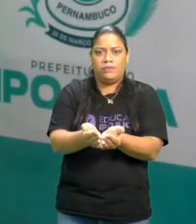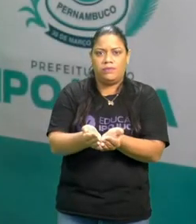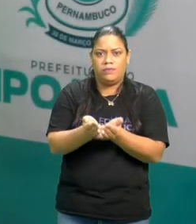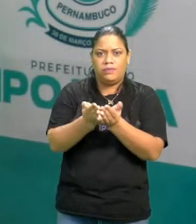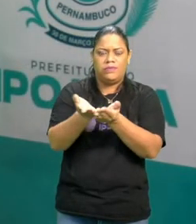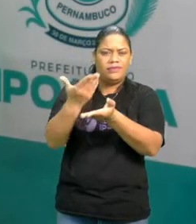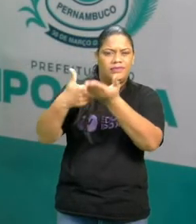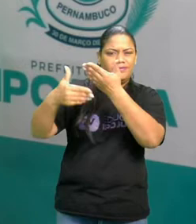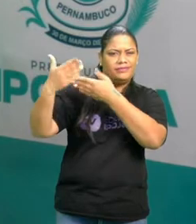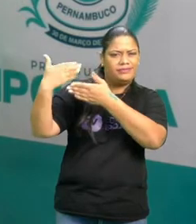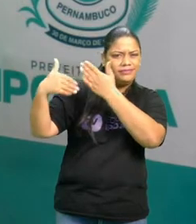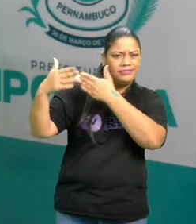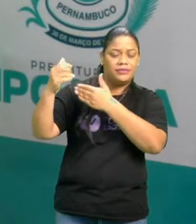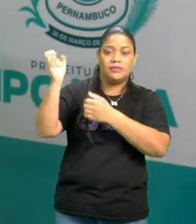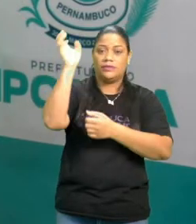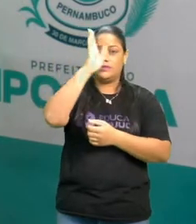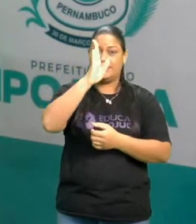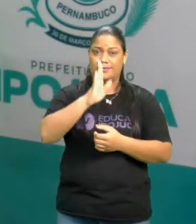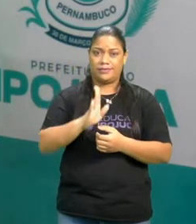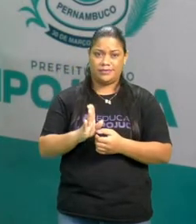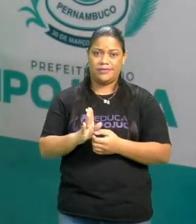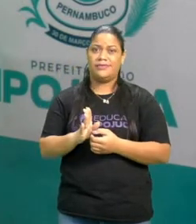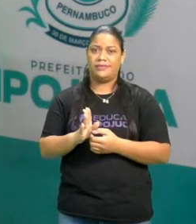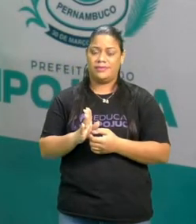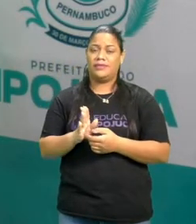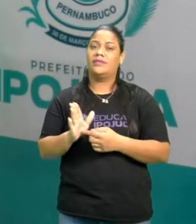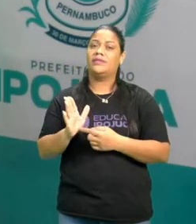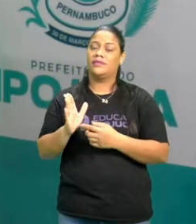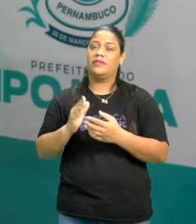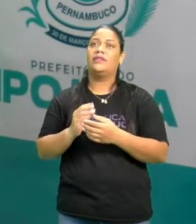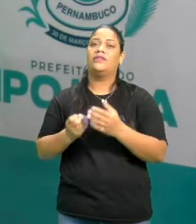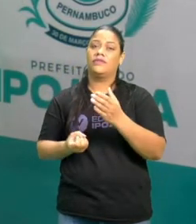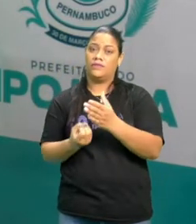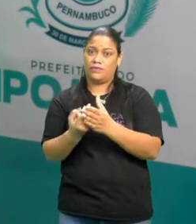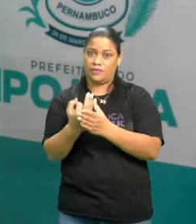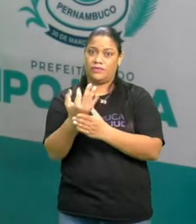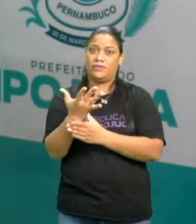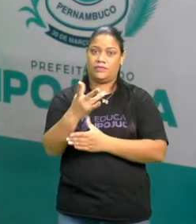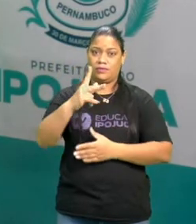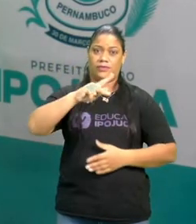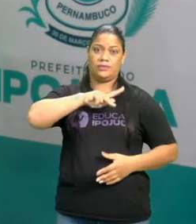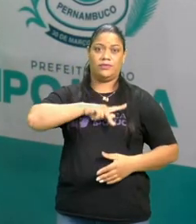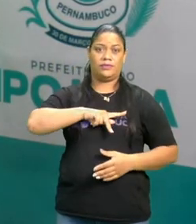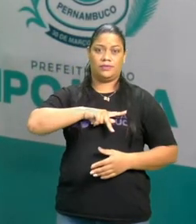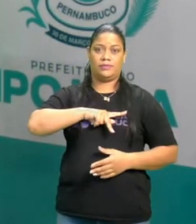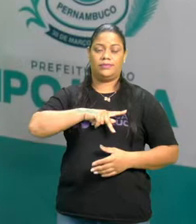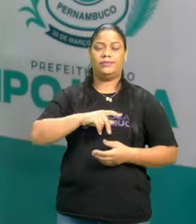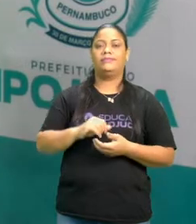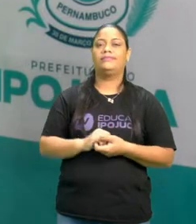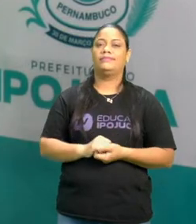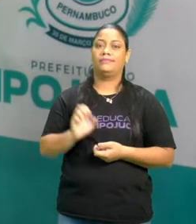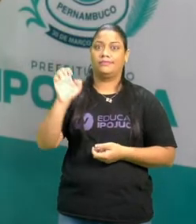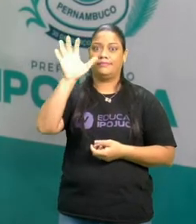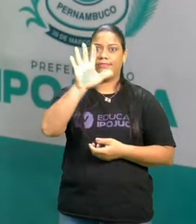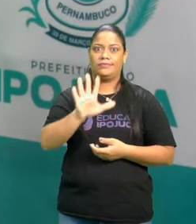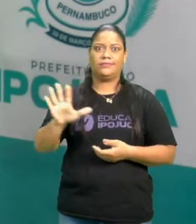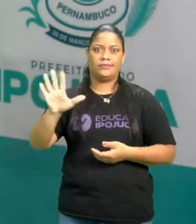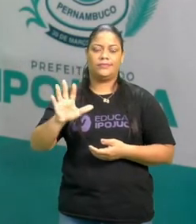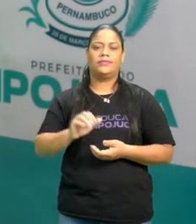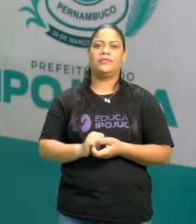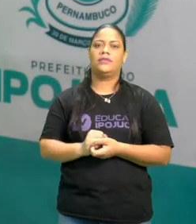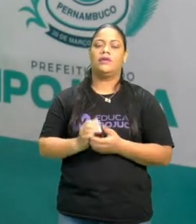desde a época onde o Brasil, aparentemente, foi descoberto pelos portugueses. As grandes navegações